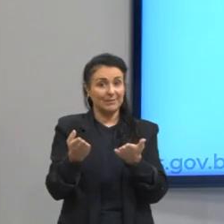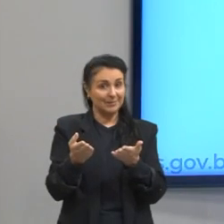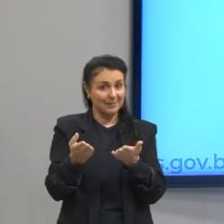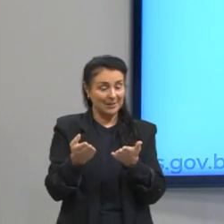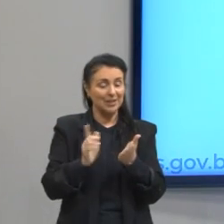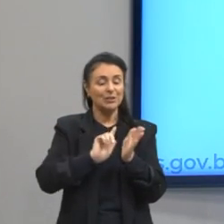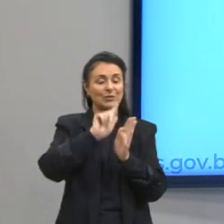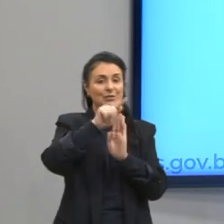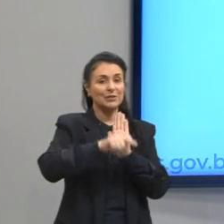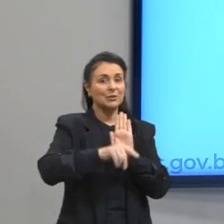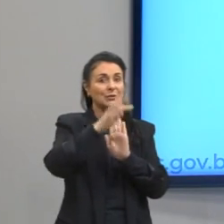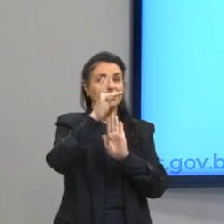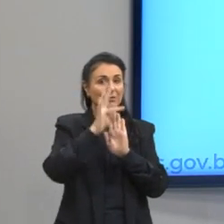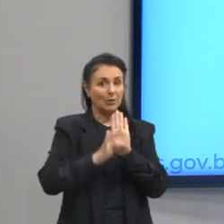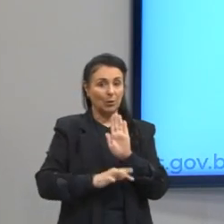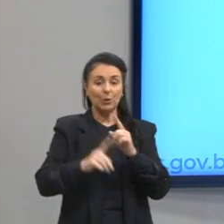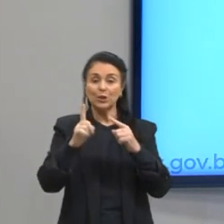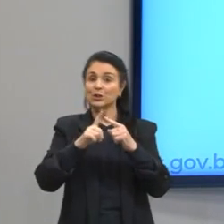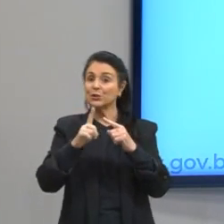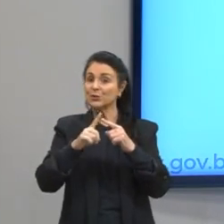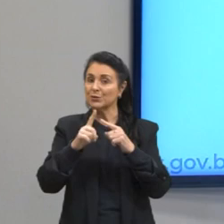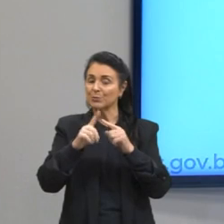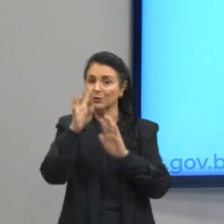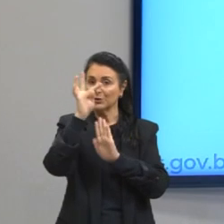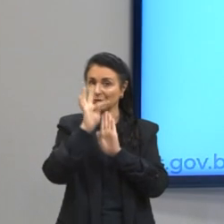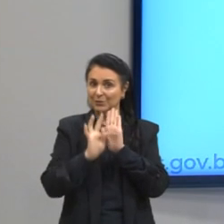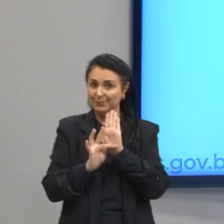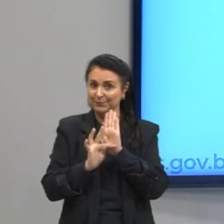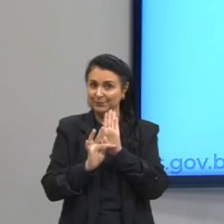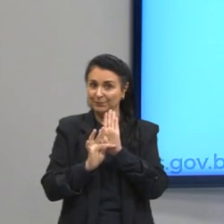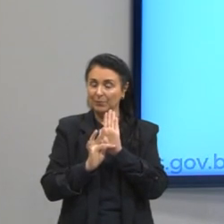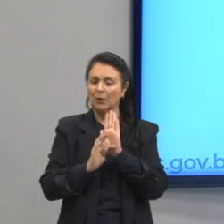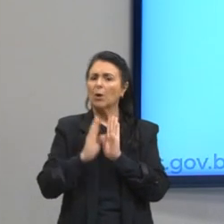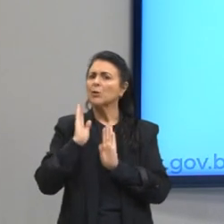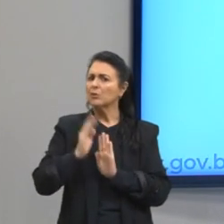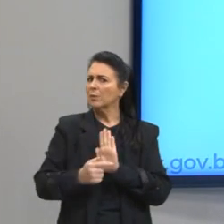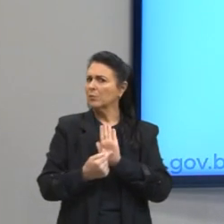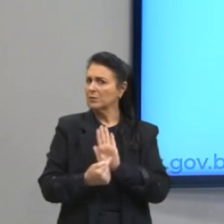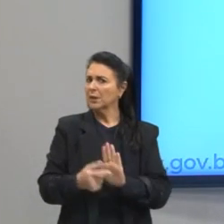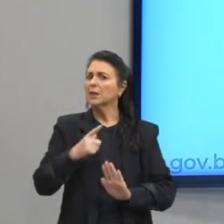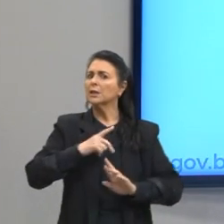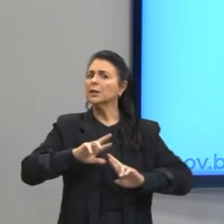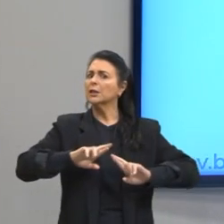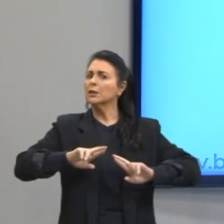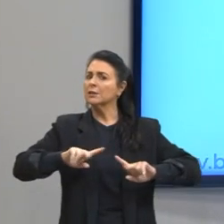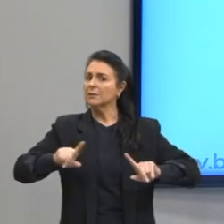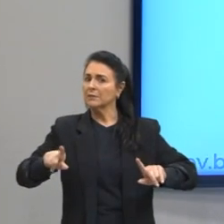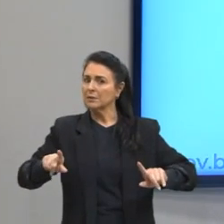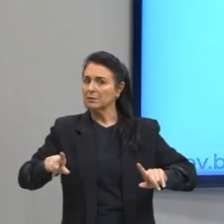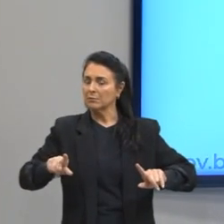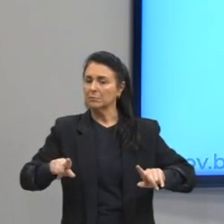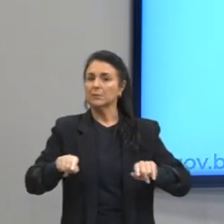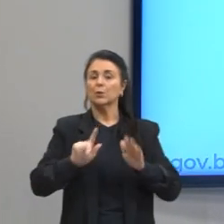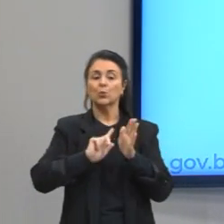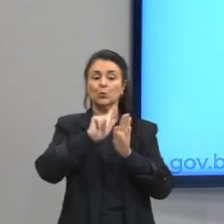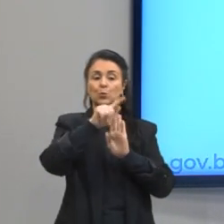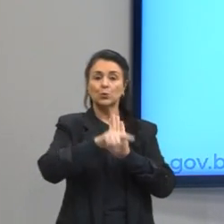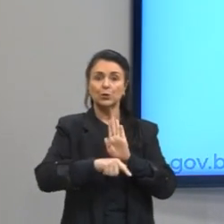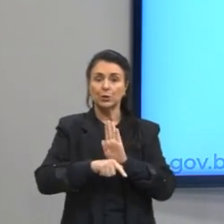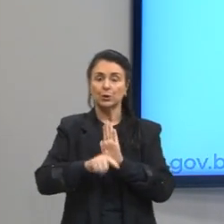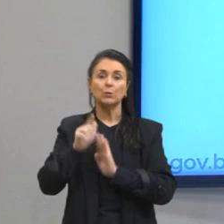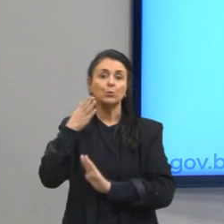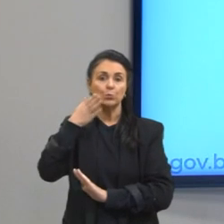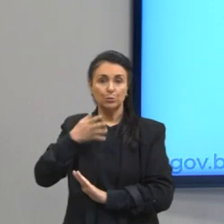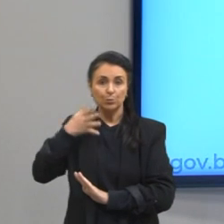gênero textual e tipo textual. Bom, eu já mostrei para vocês a diferença entre gênero do discurso e gênero